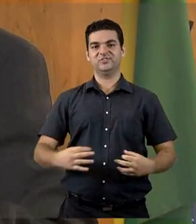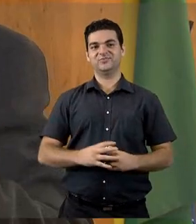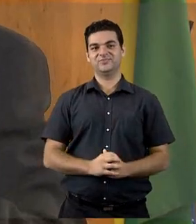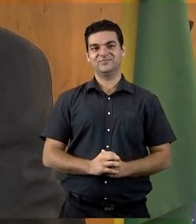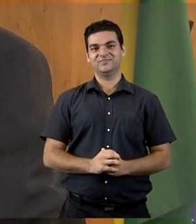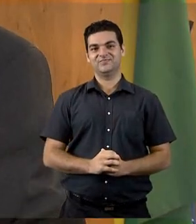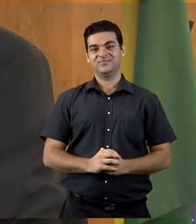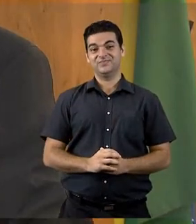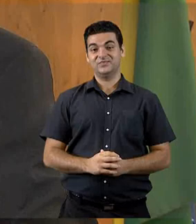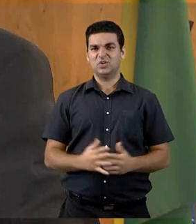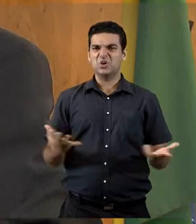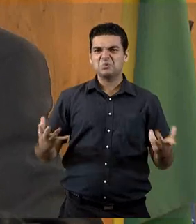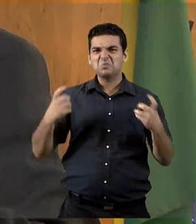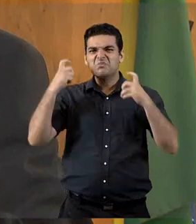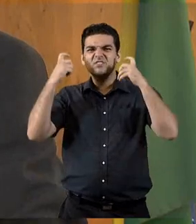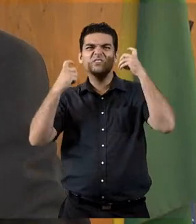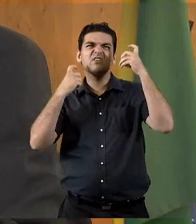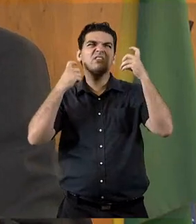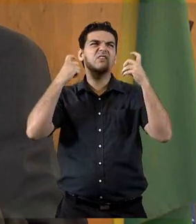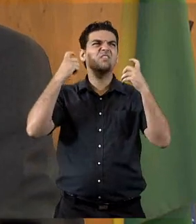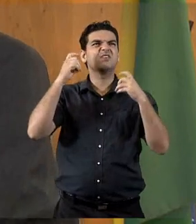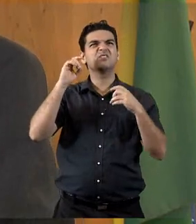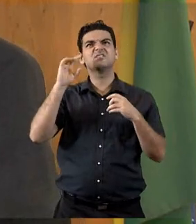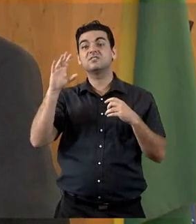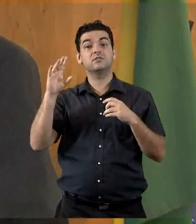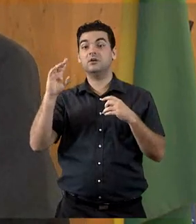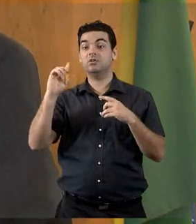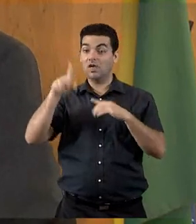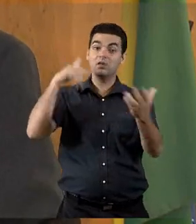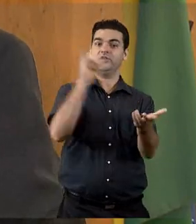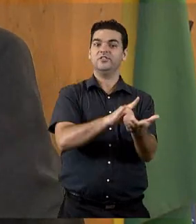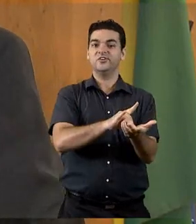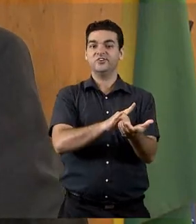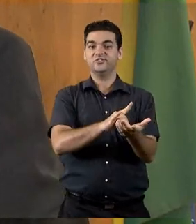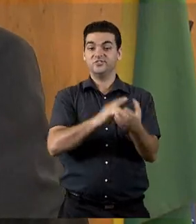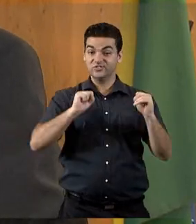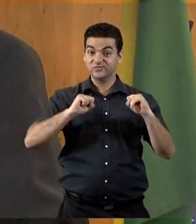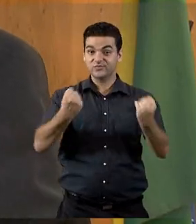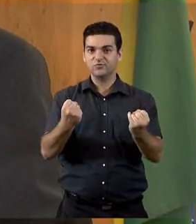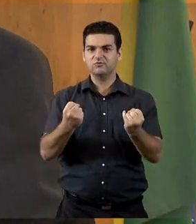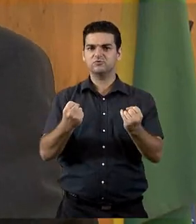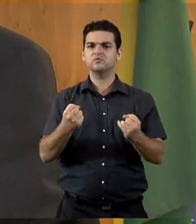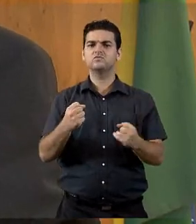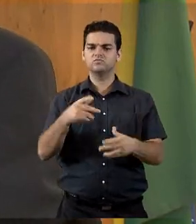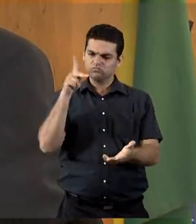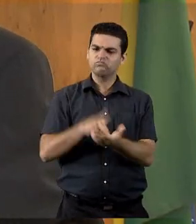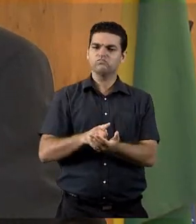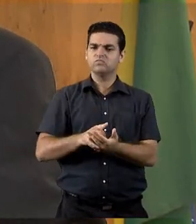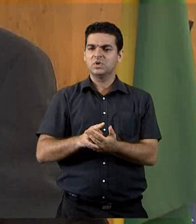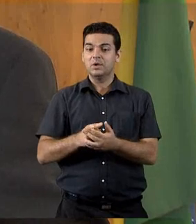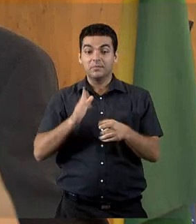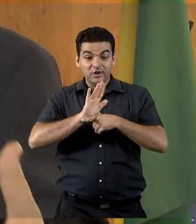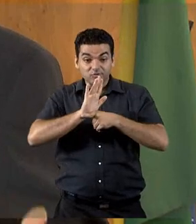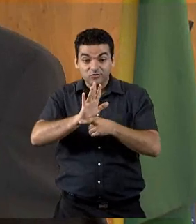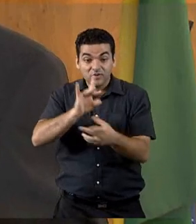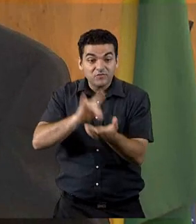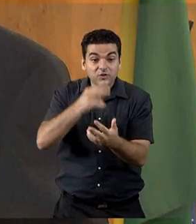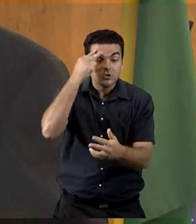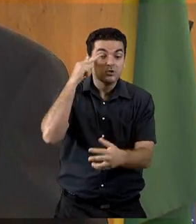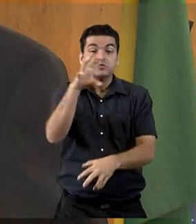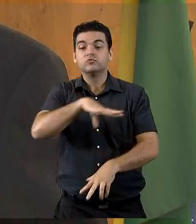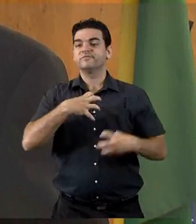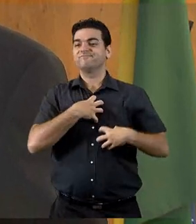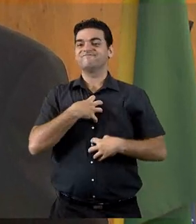de ser mera preocupação, saiu do plano ideal para o real. Nós tomamos uma série de atitudes para concretizar